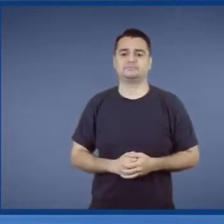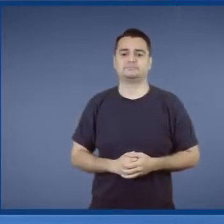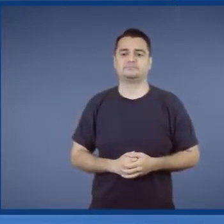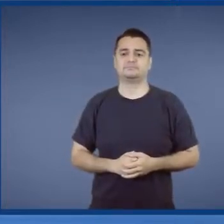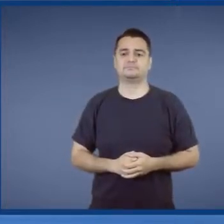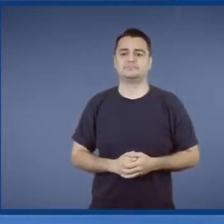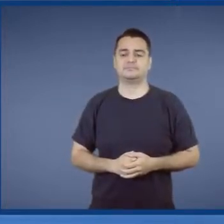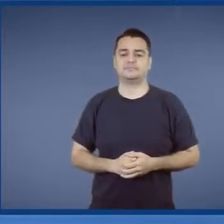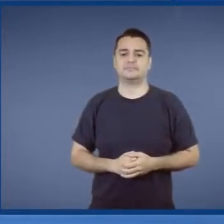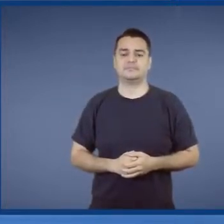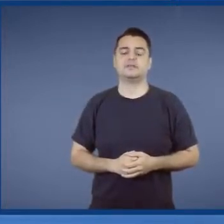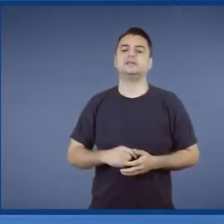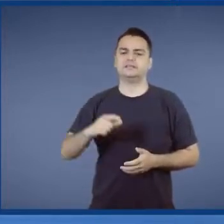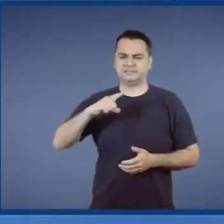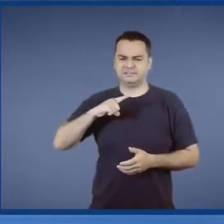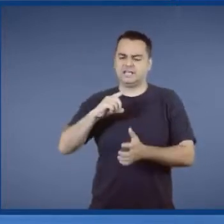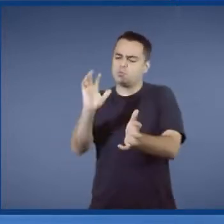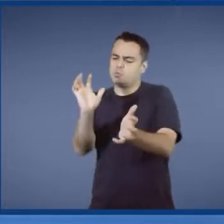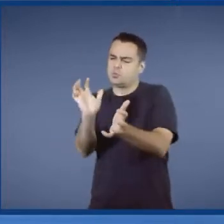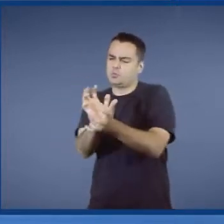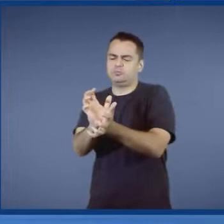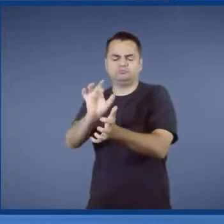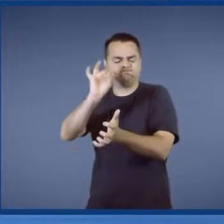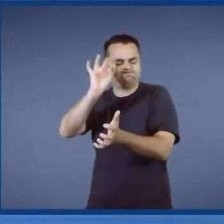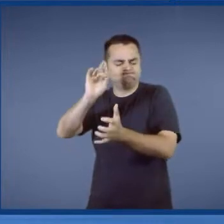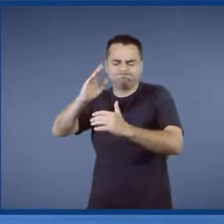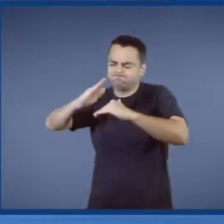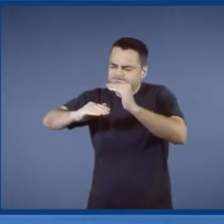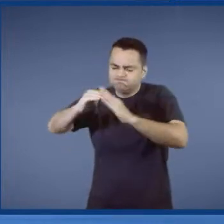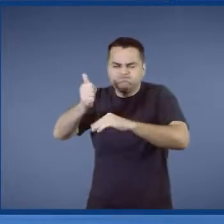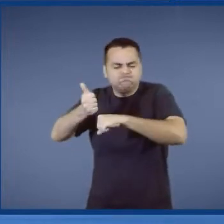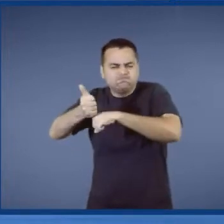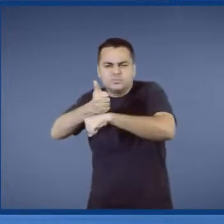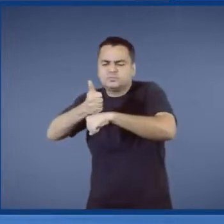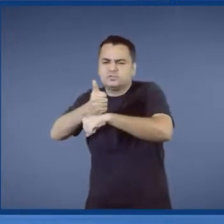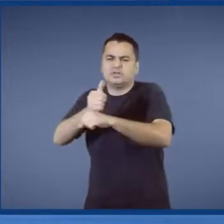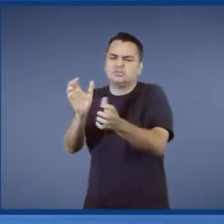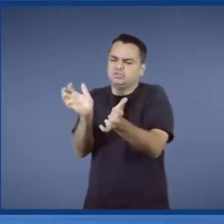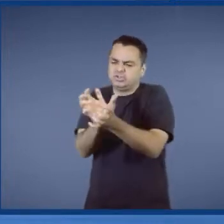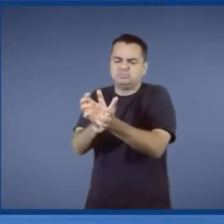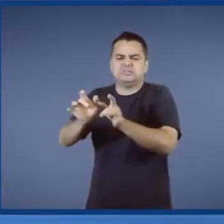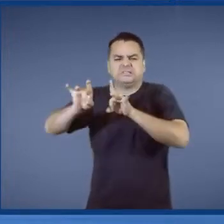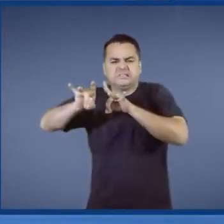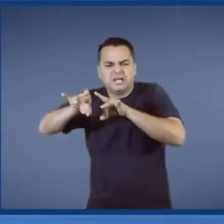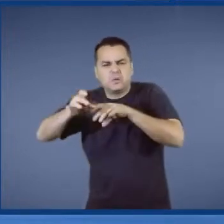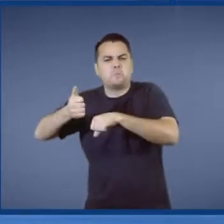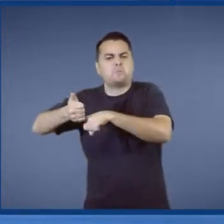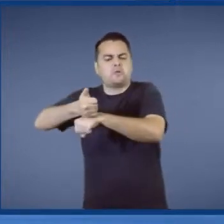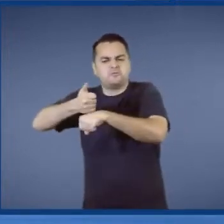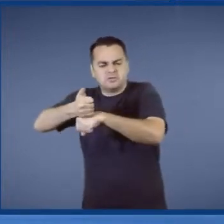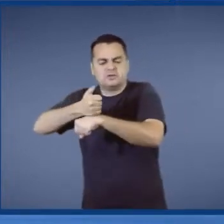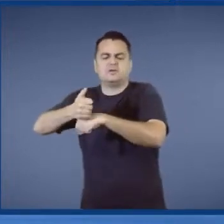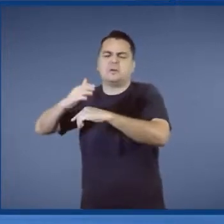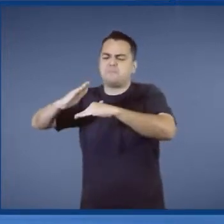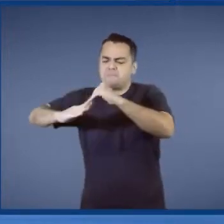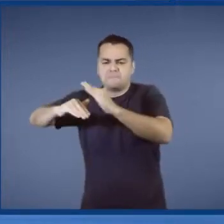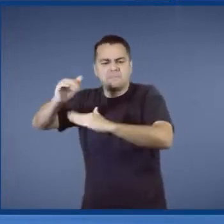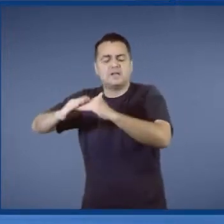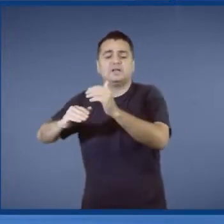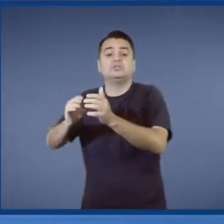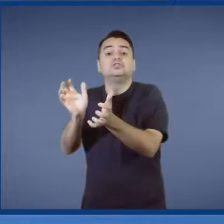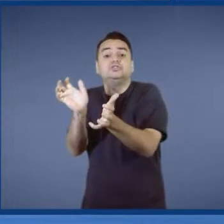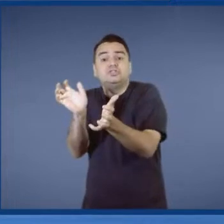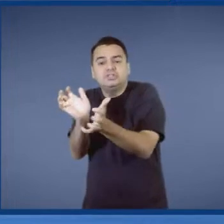Tem uma tropa de elite comigo. Tem um time maravilhoso. Time comprometido. Time profissional. Time que faz com